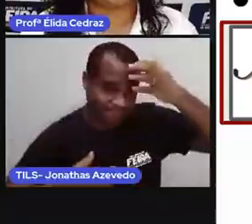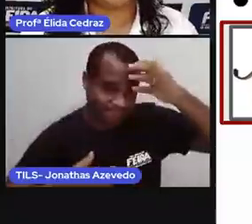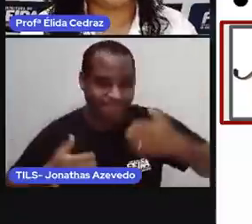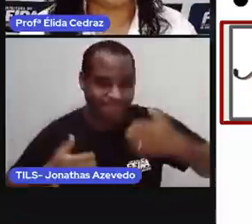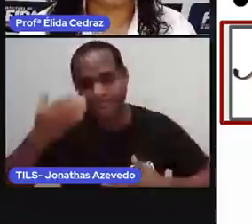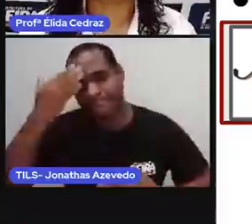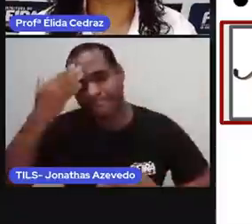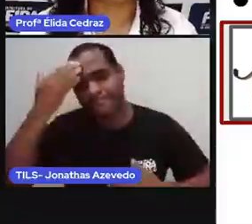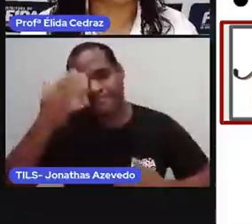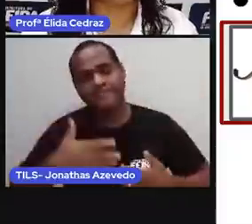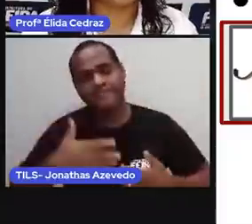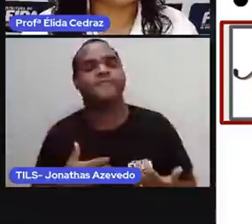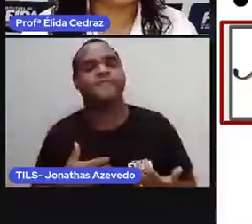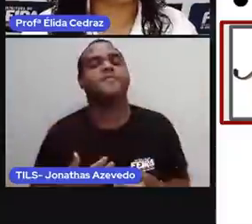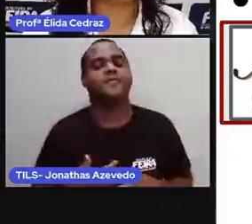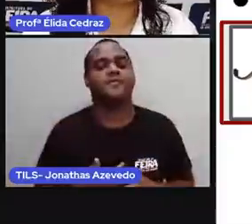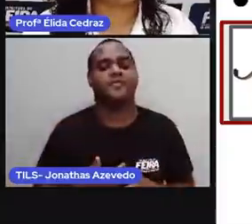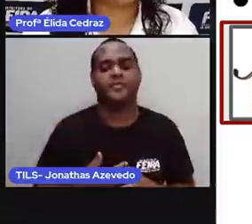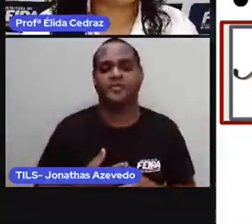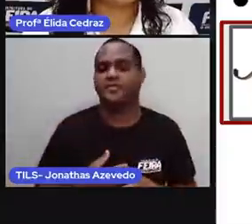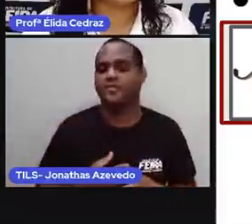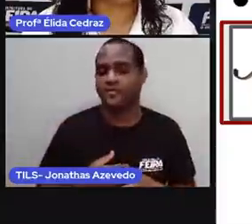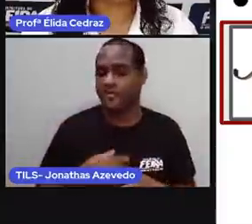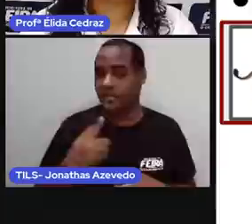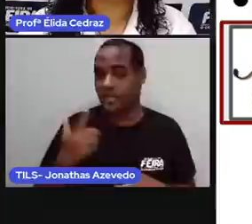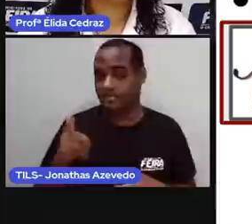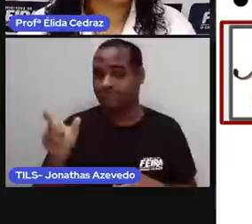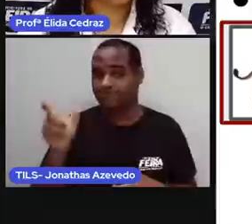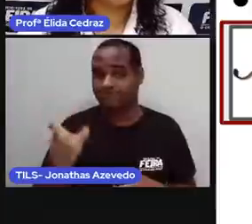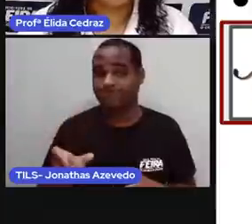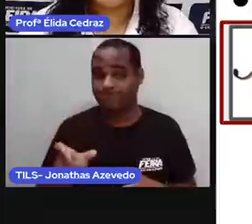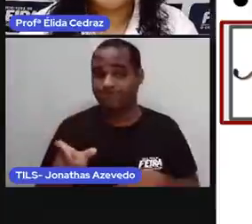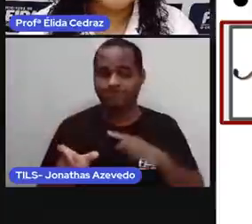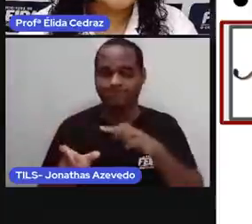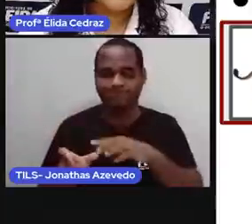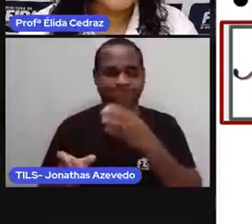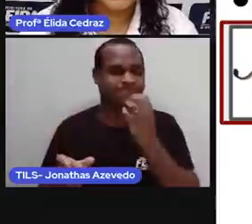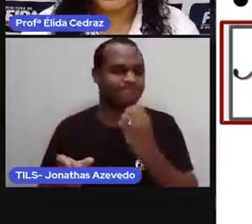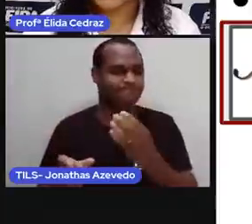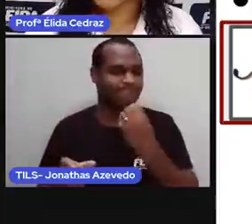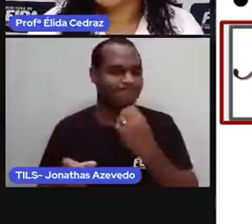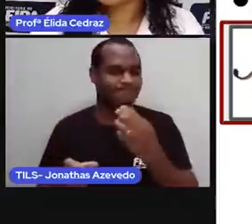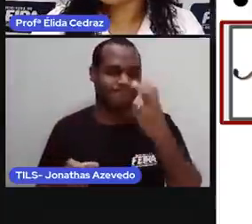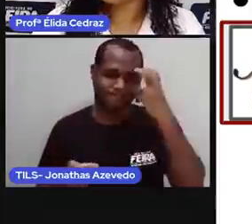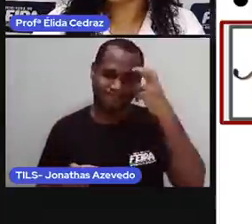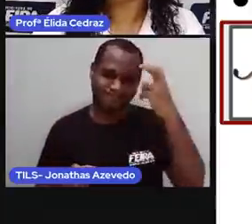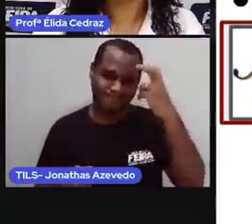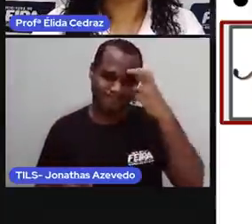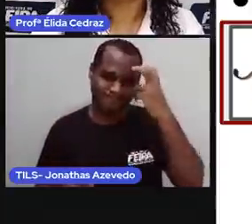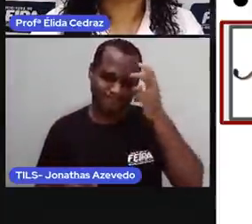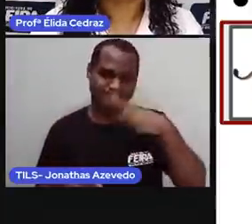macaco, né? Mas essa espécie aí é o chimpanzé. E ele é muito inteligente.